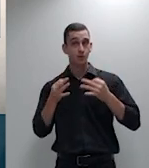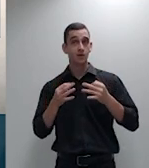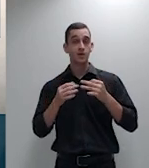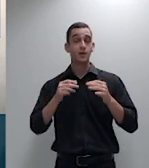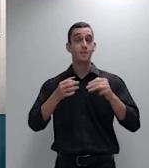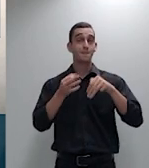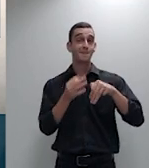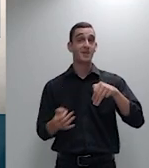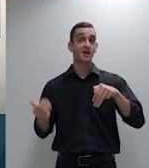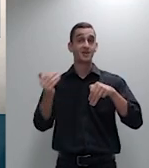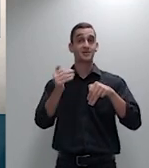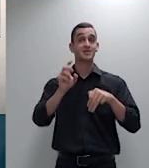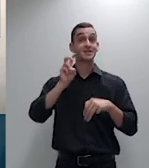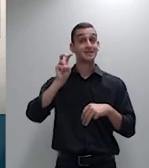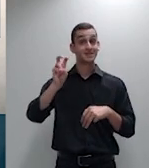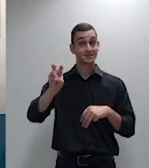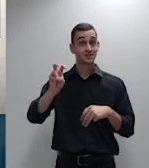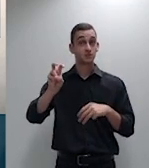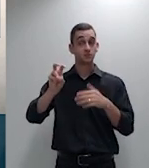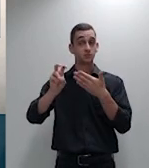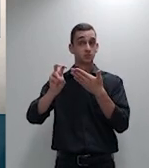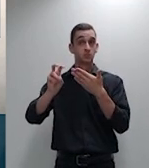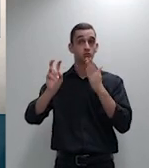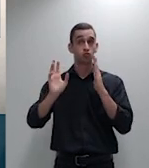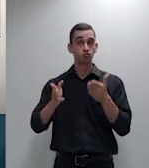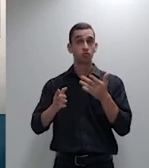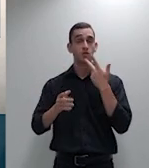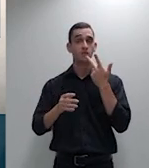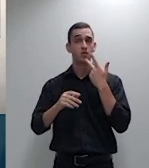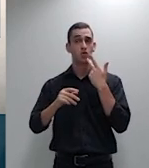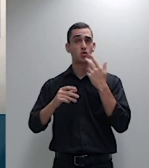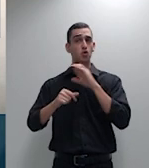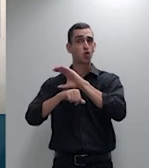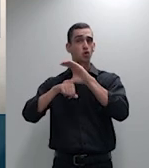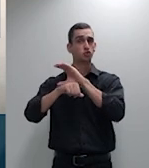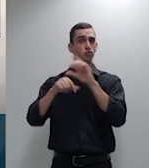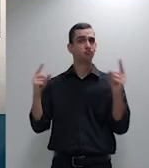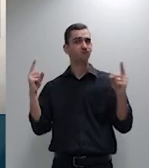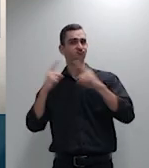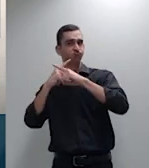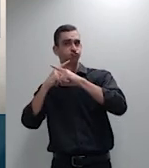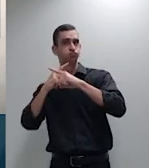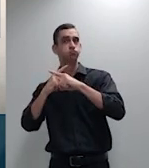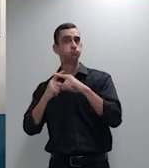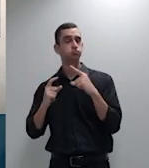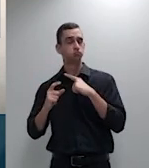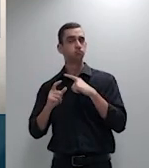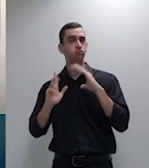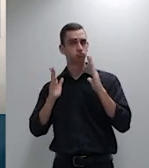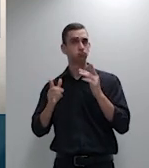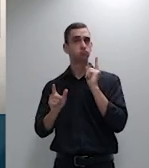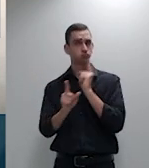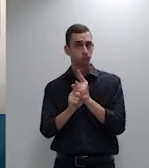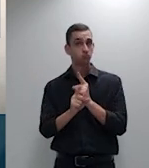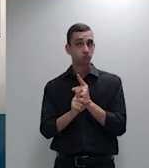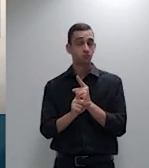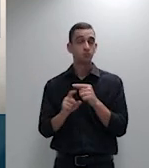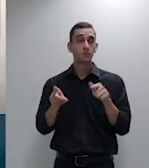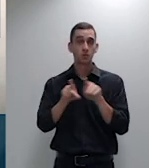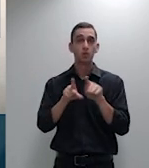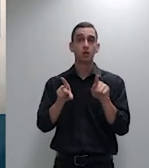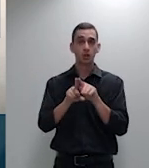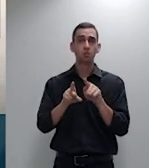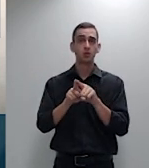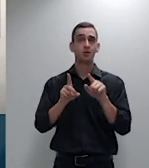inconstitucional um dos fundamentos adotados pelo enunciado do tema 952 qual